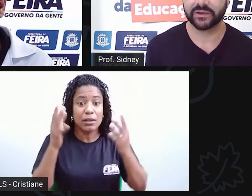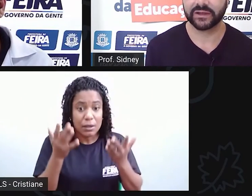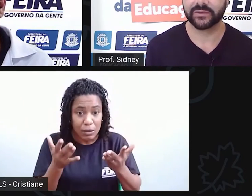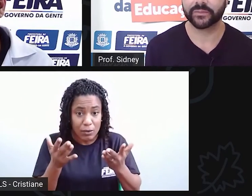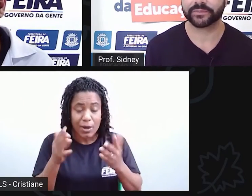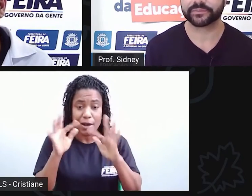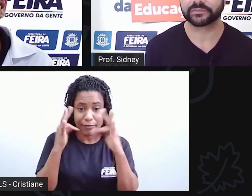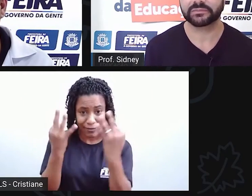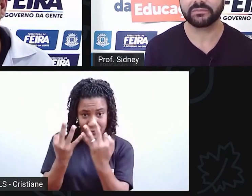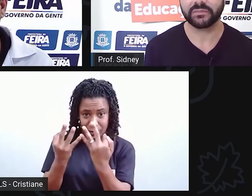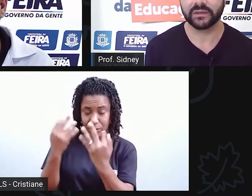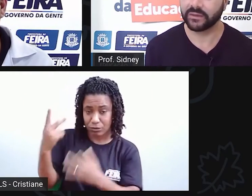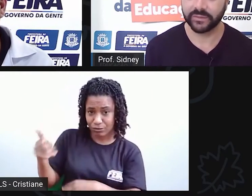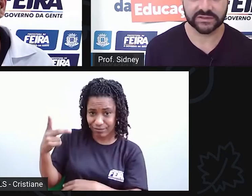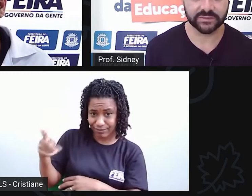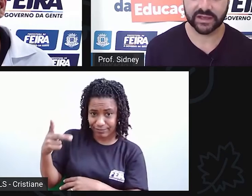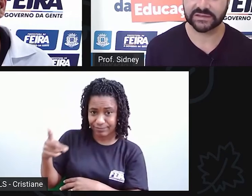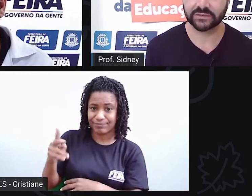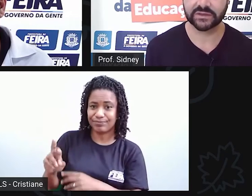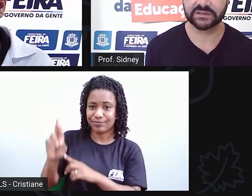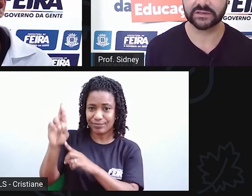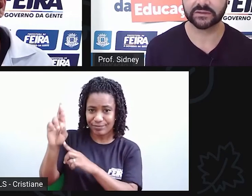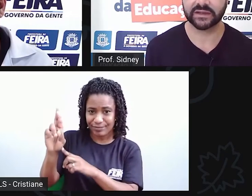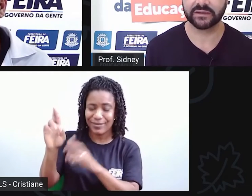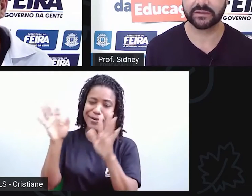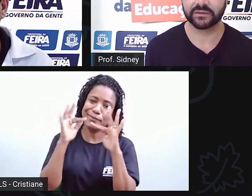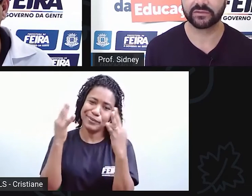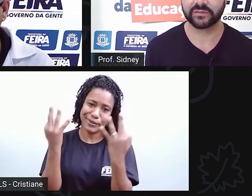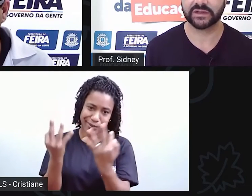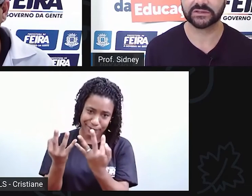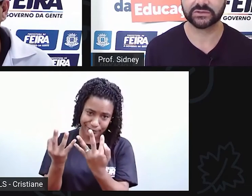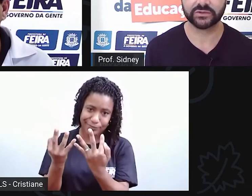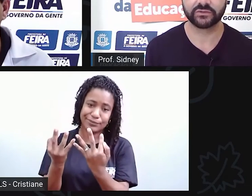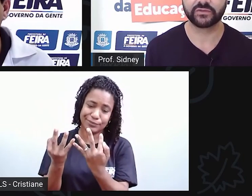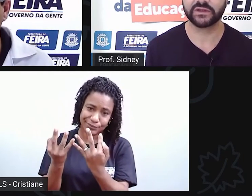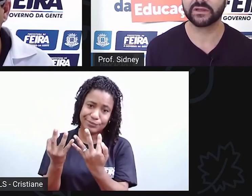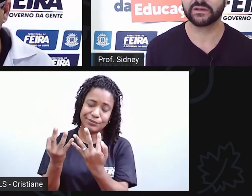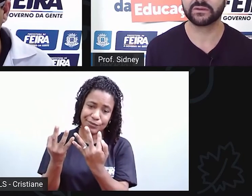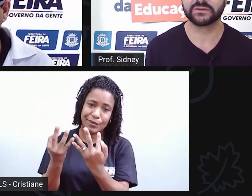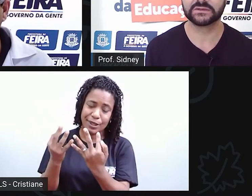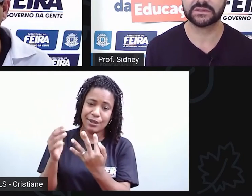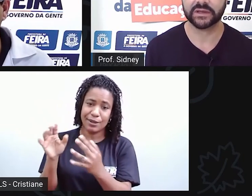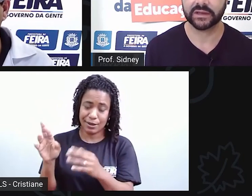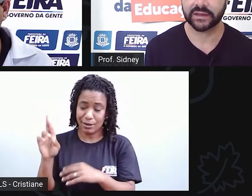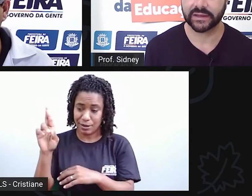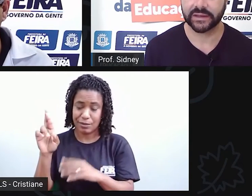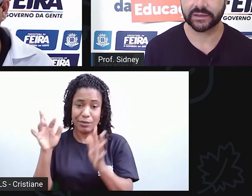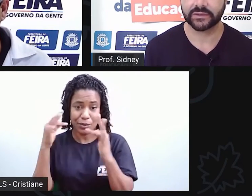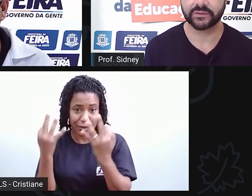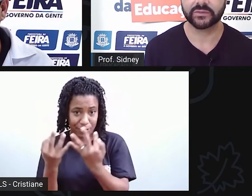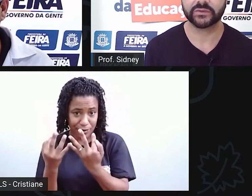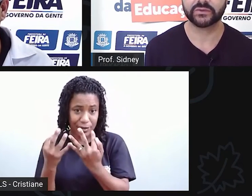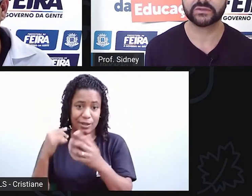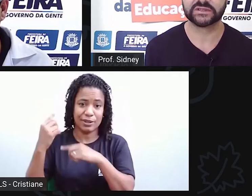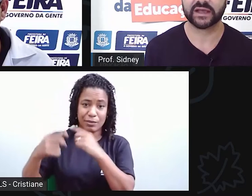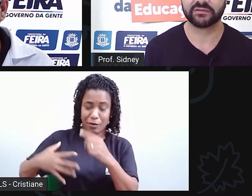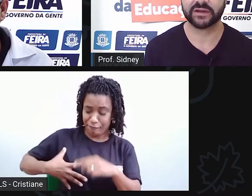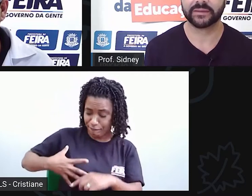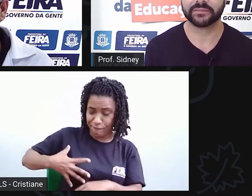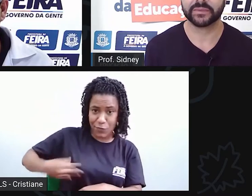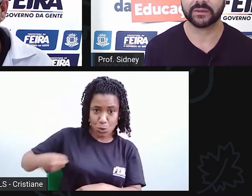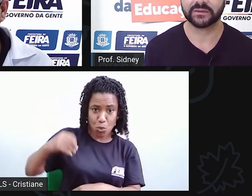Ferreira morreu, o mesmo caso aconteceu, uma família de oito filhos, todo mundo